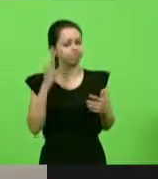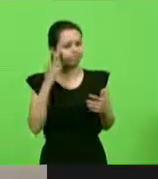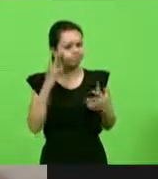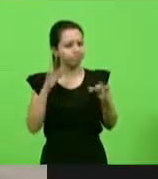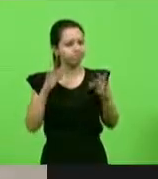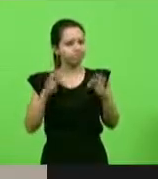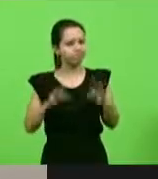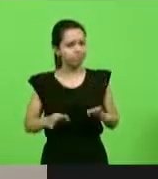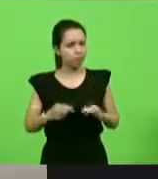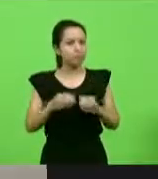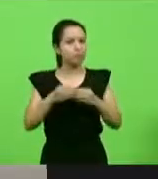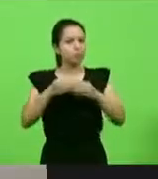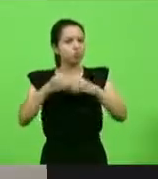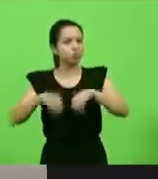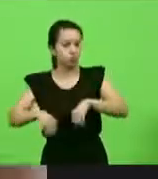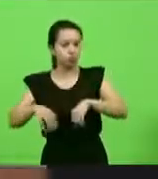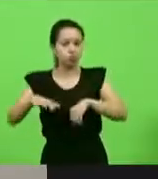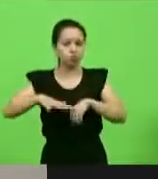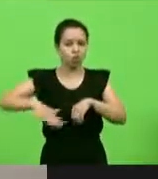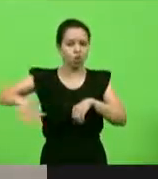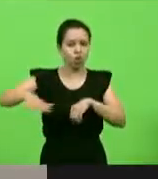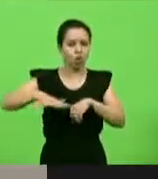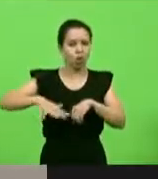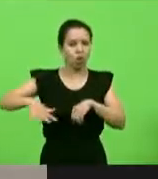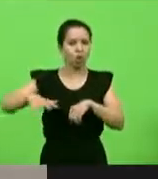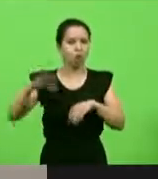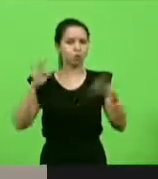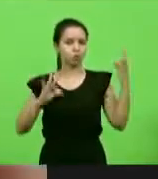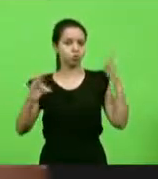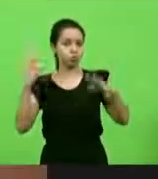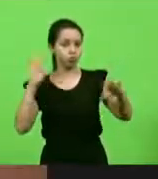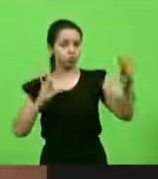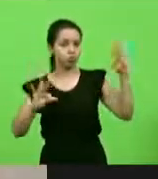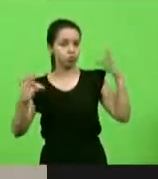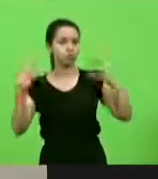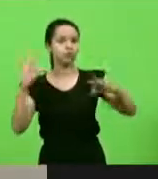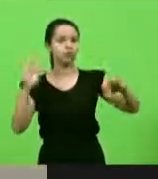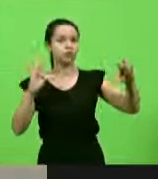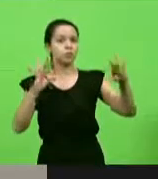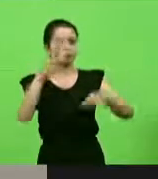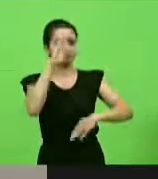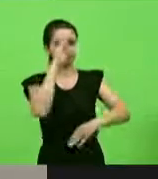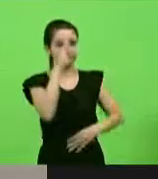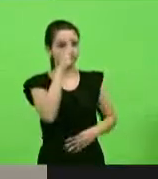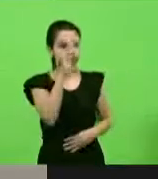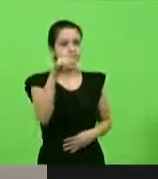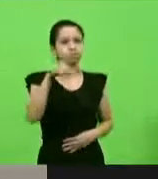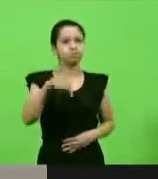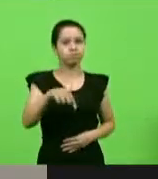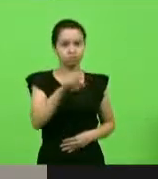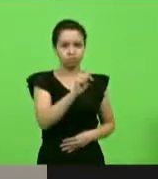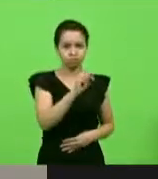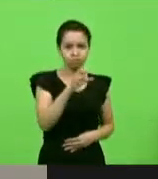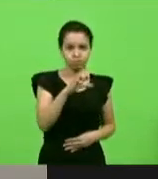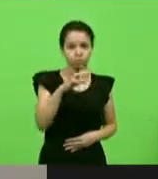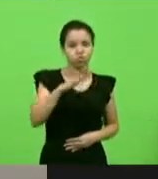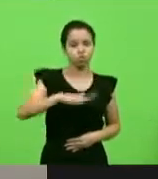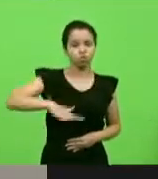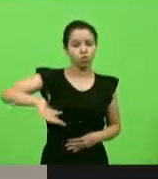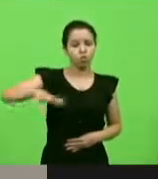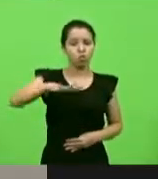questões turísticas, principalmente do nosso Estado e em toda a região sul do nosso país.